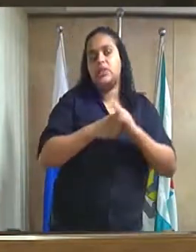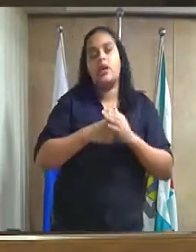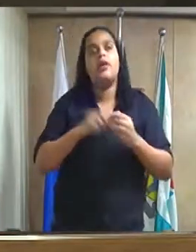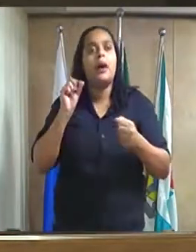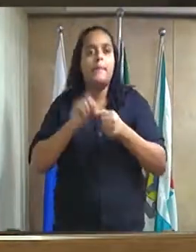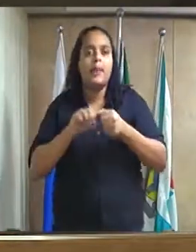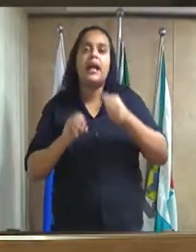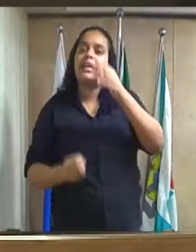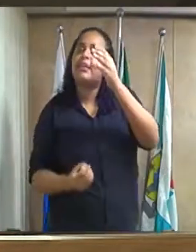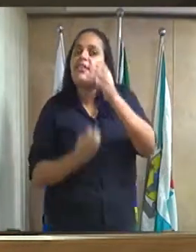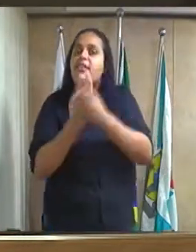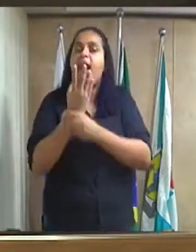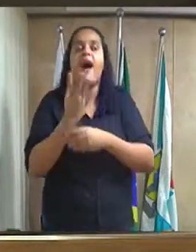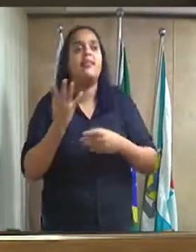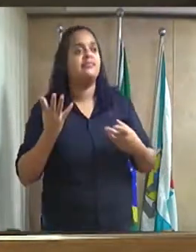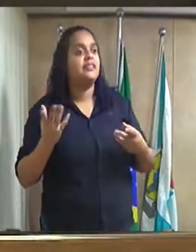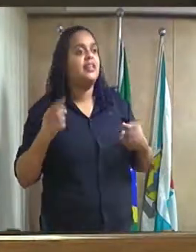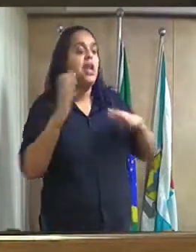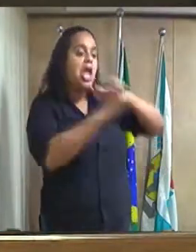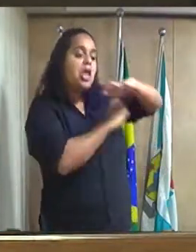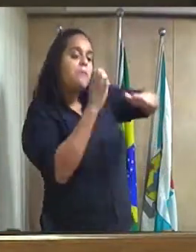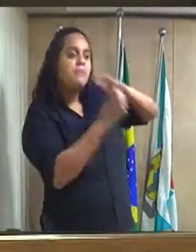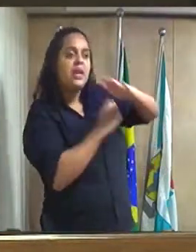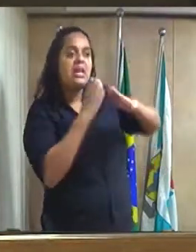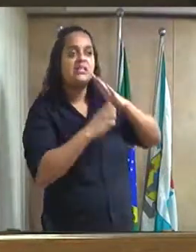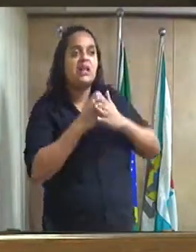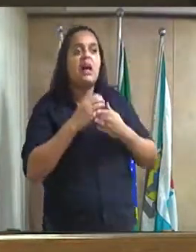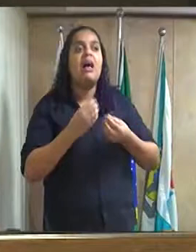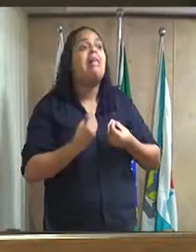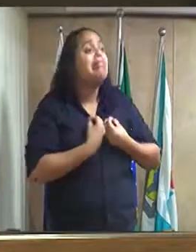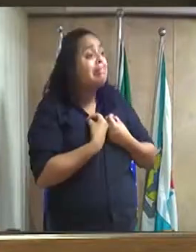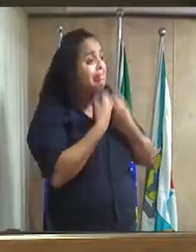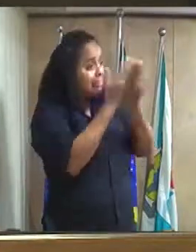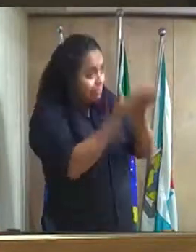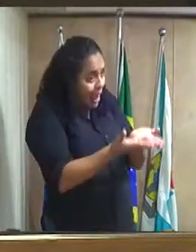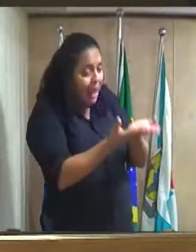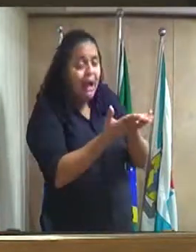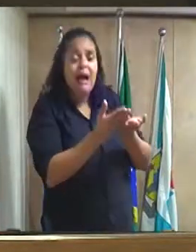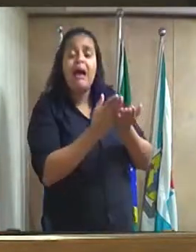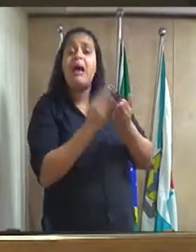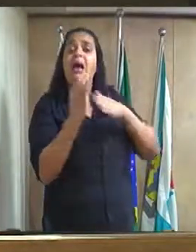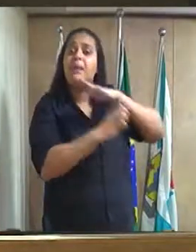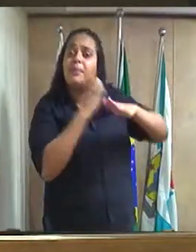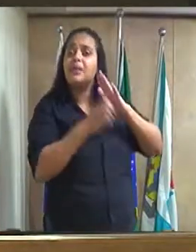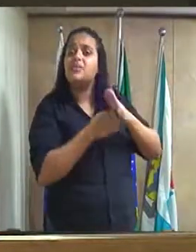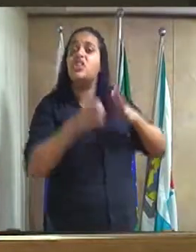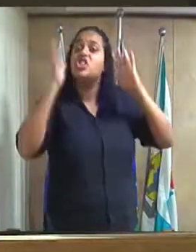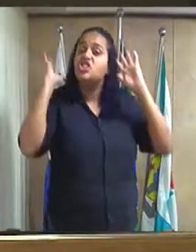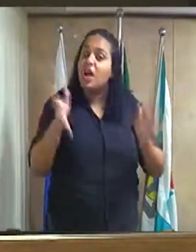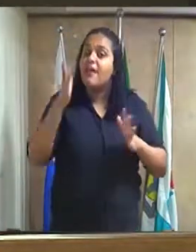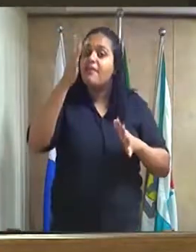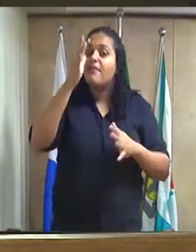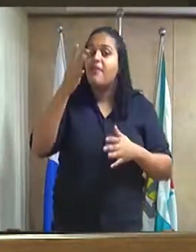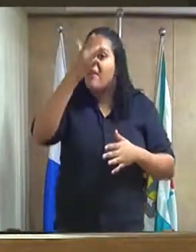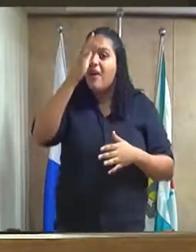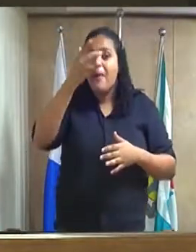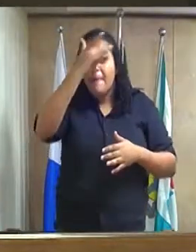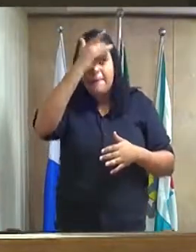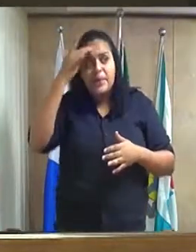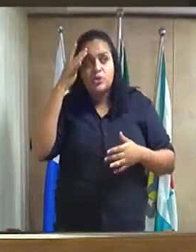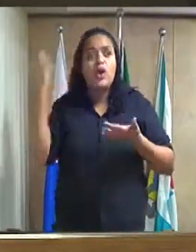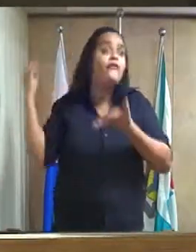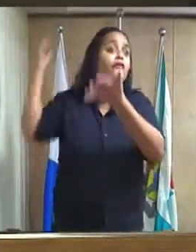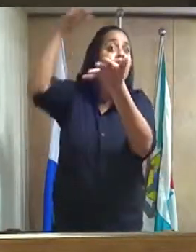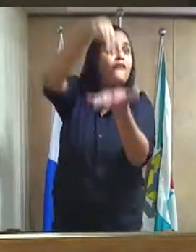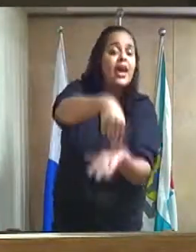para trazer as empresas para dar emprego mentira quando a empresa do Rio vem para cá já vem com seus empregados não vai empregar ninguém